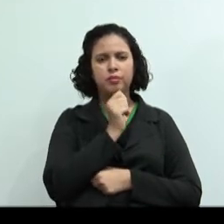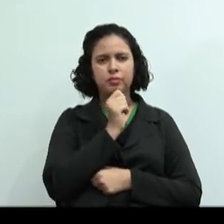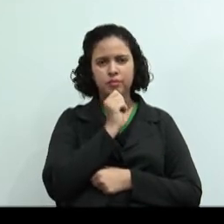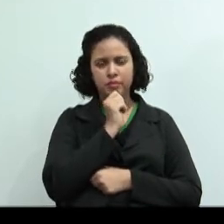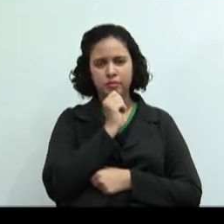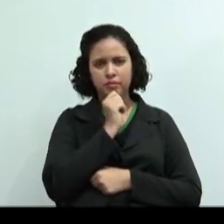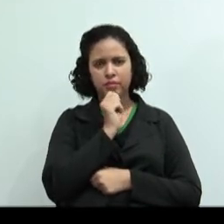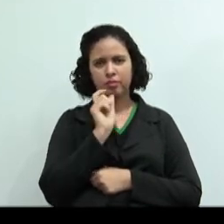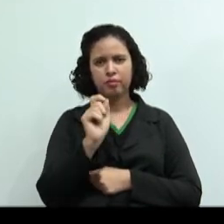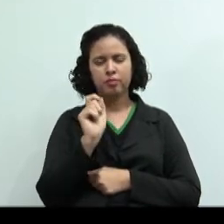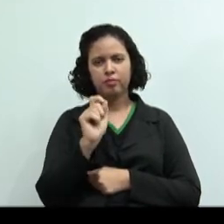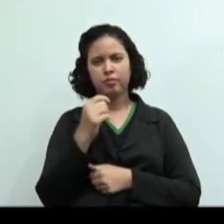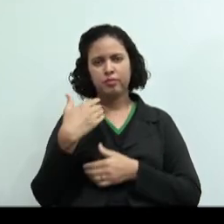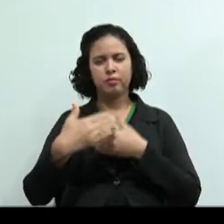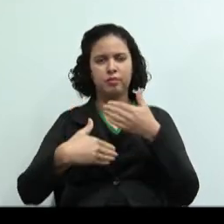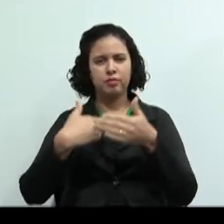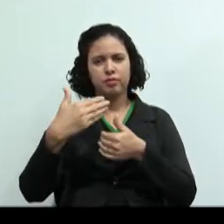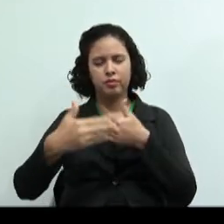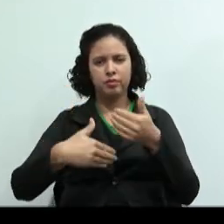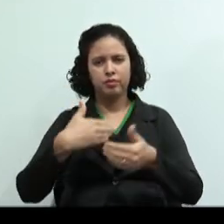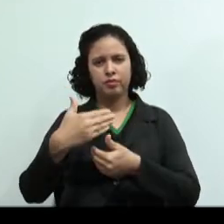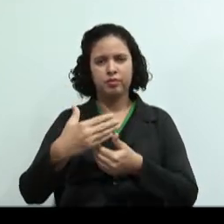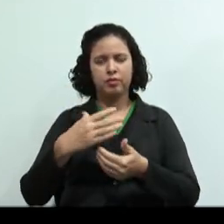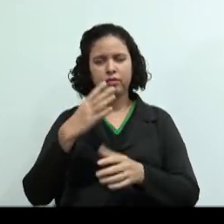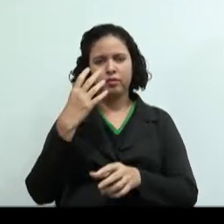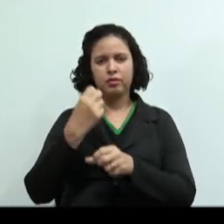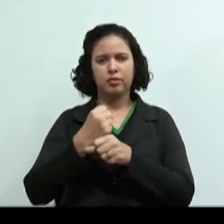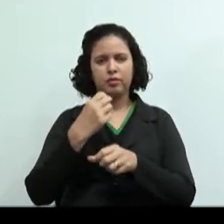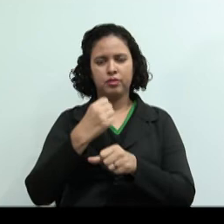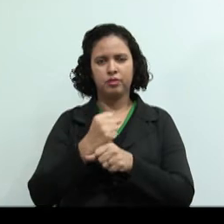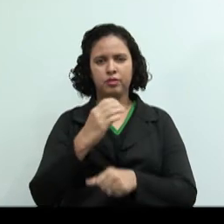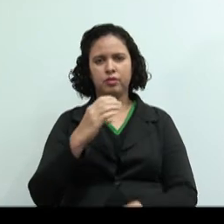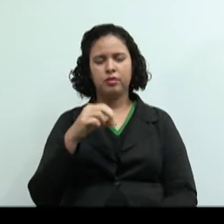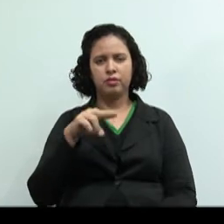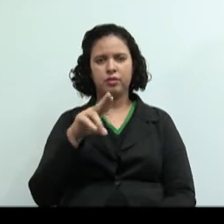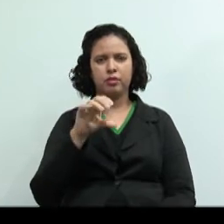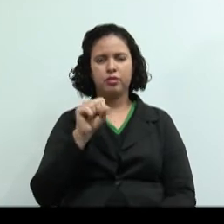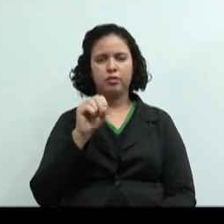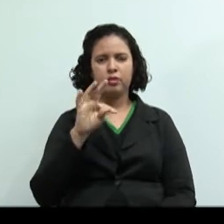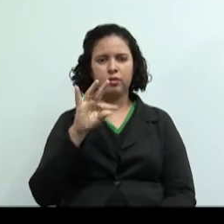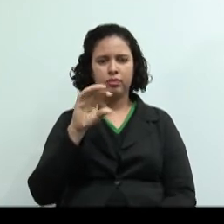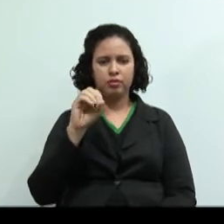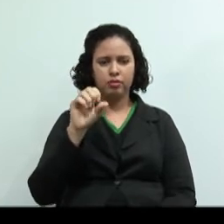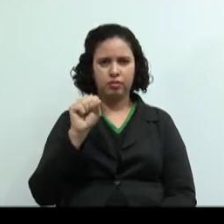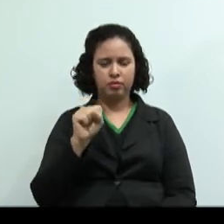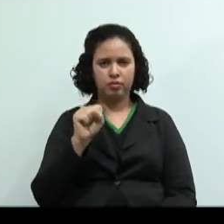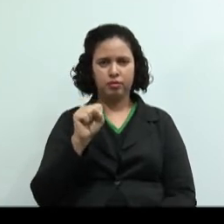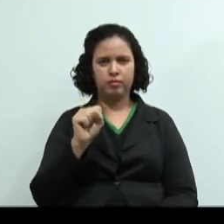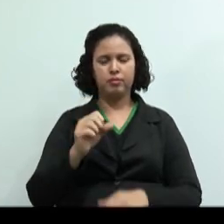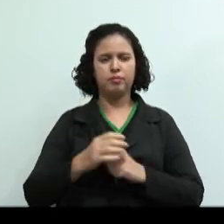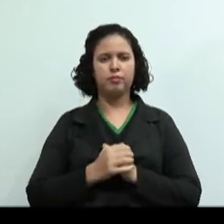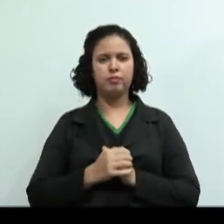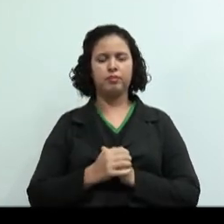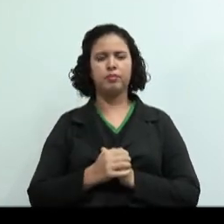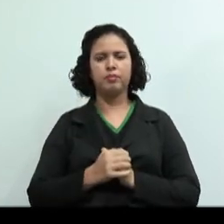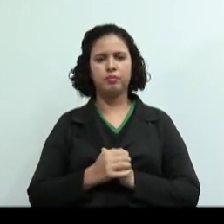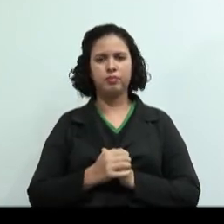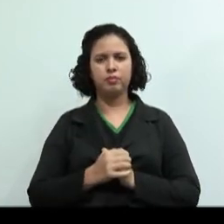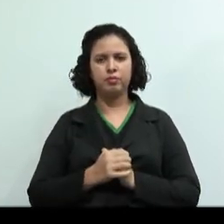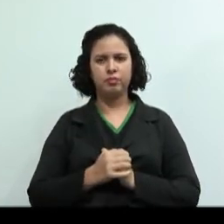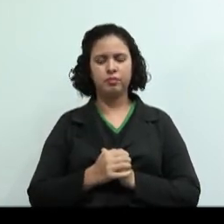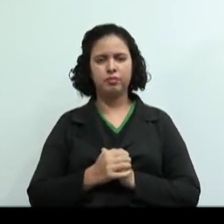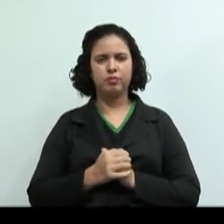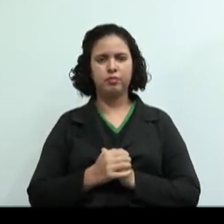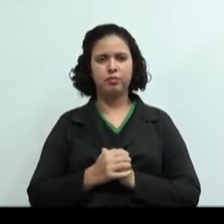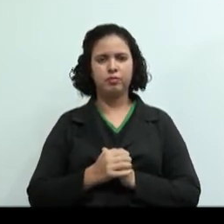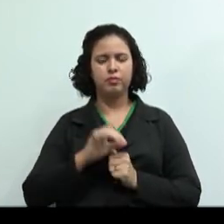dos marcos evolutivos da contabilidade de custos. Todos acertaram, professora. Qual alternativa eles marcaram aí?